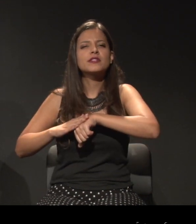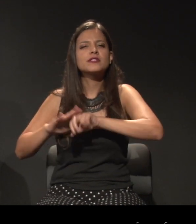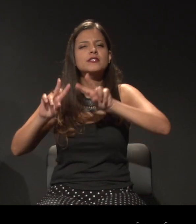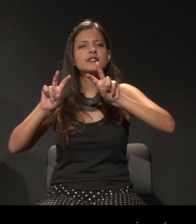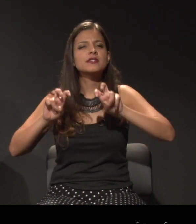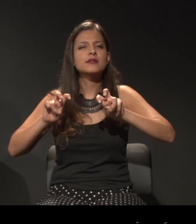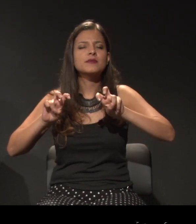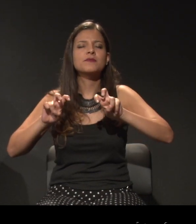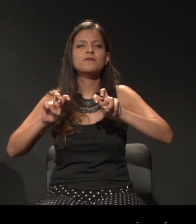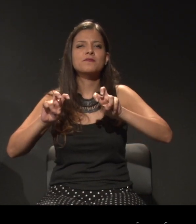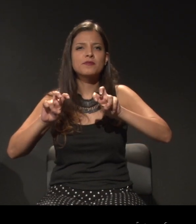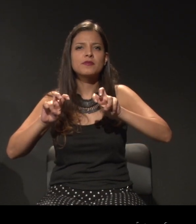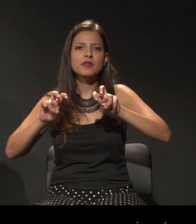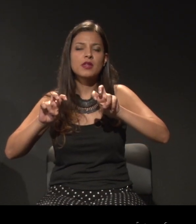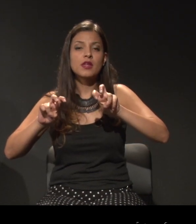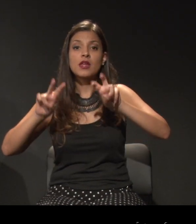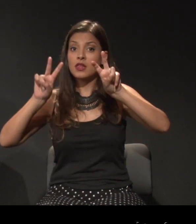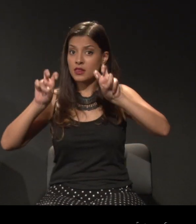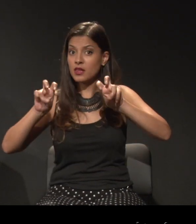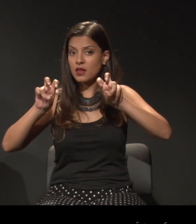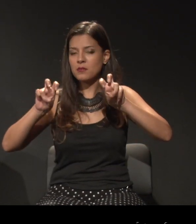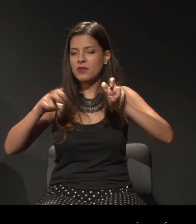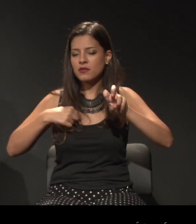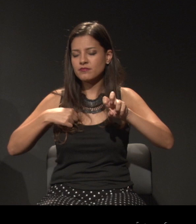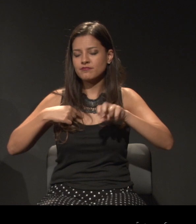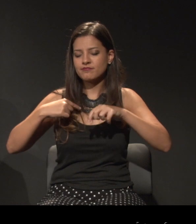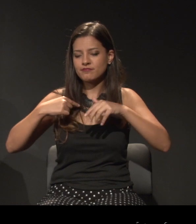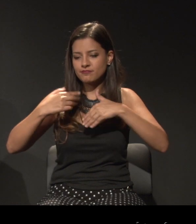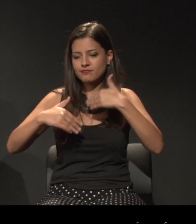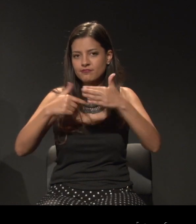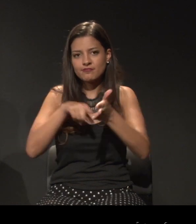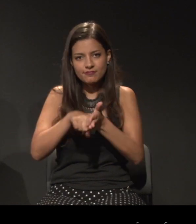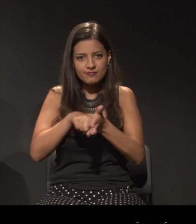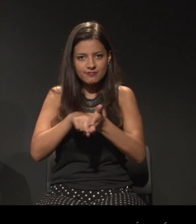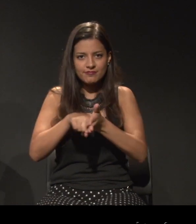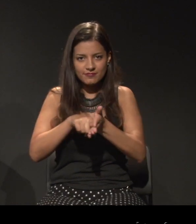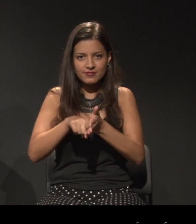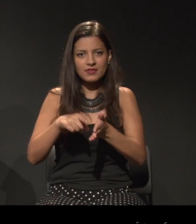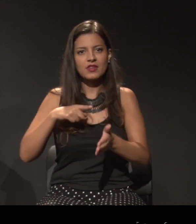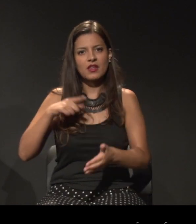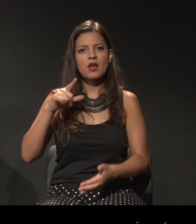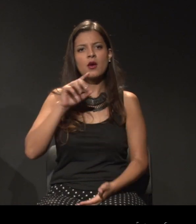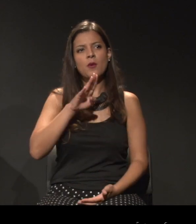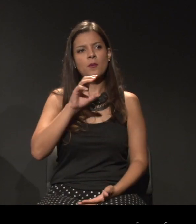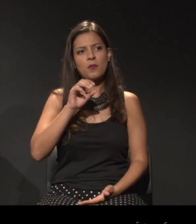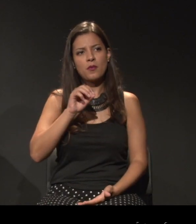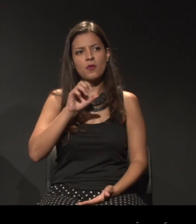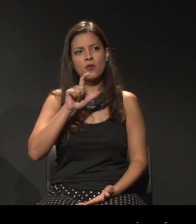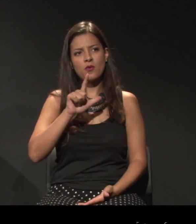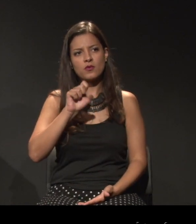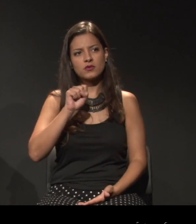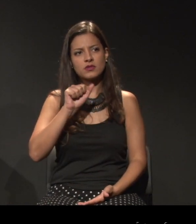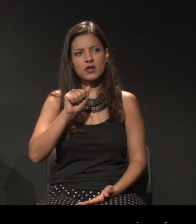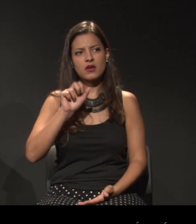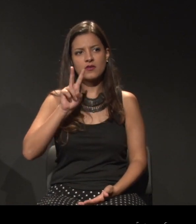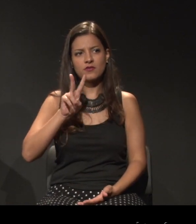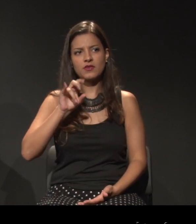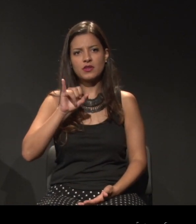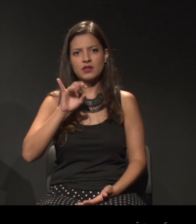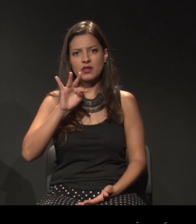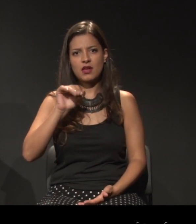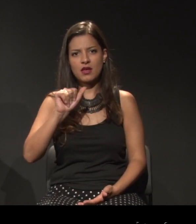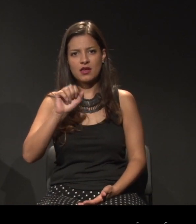tema da, é o nome da pesquisa que eu desenvolvi com a última Bolsa Vitae, que foi distribuída